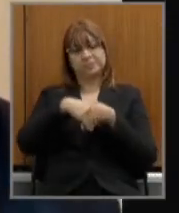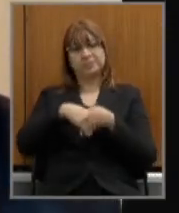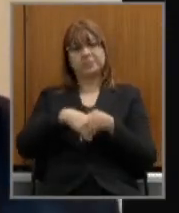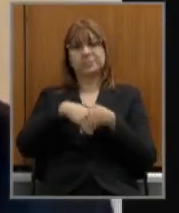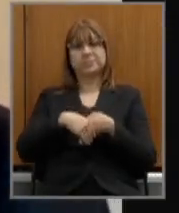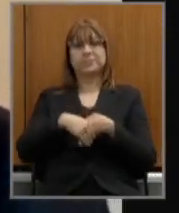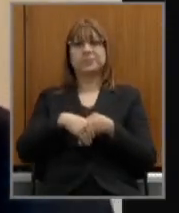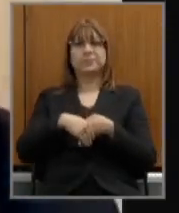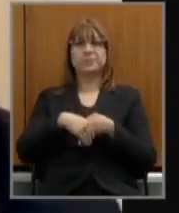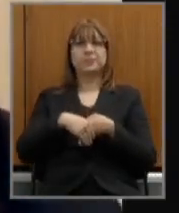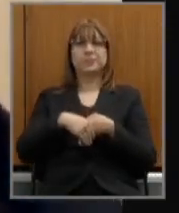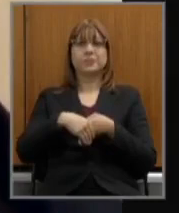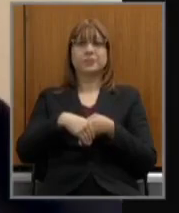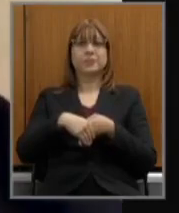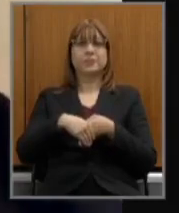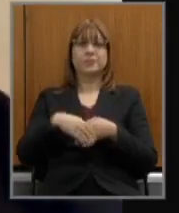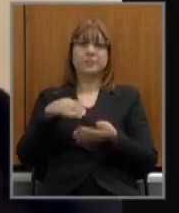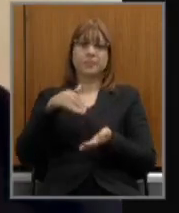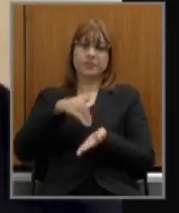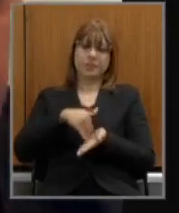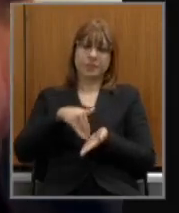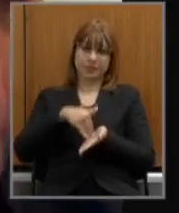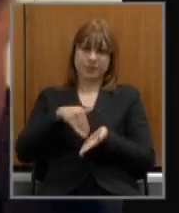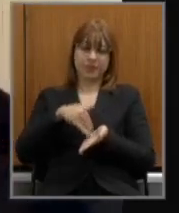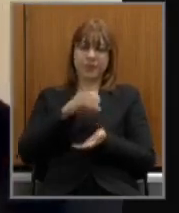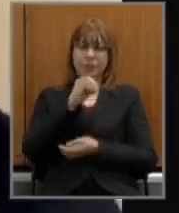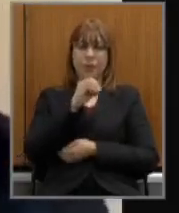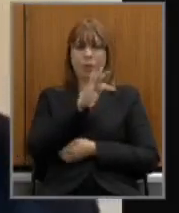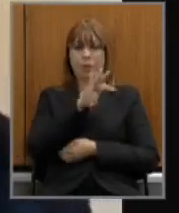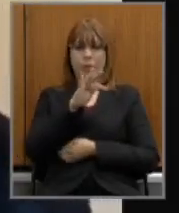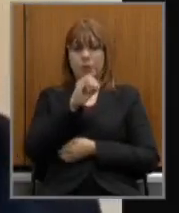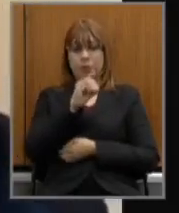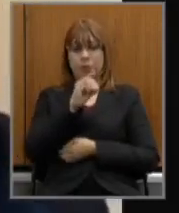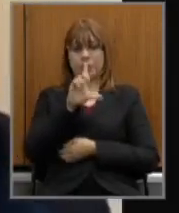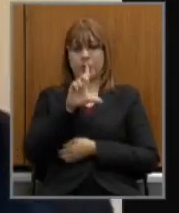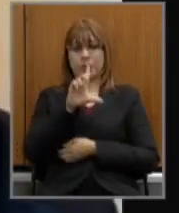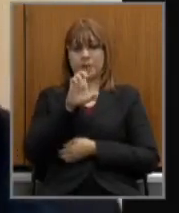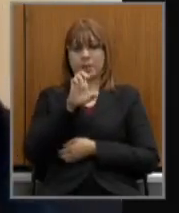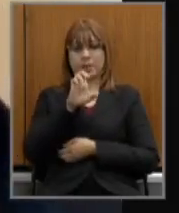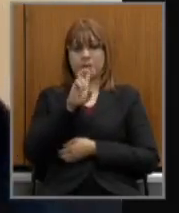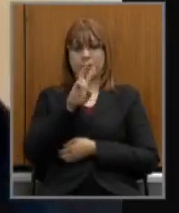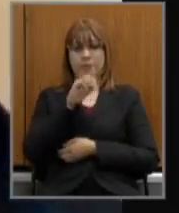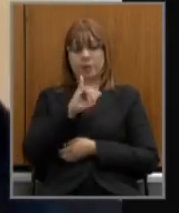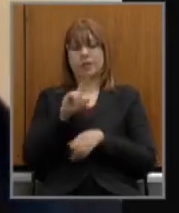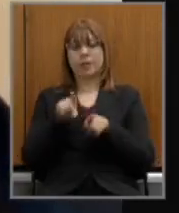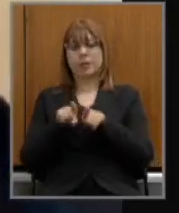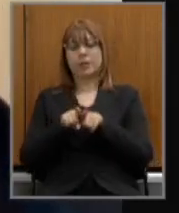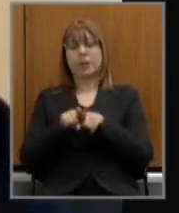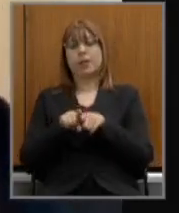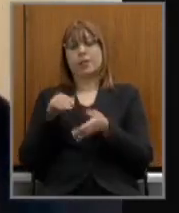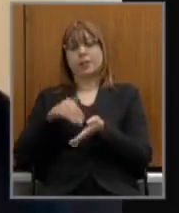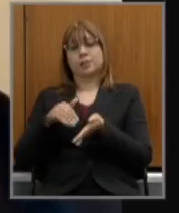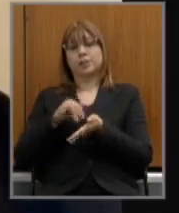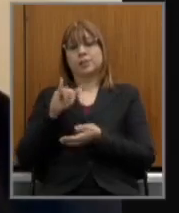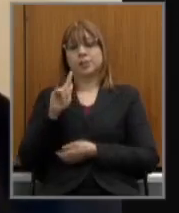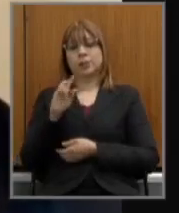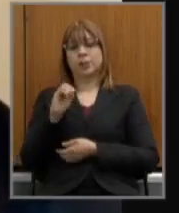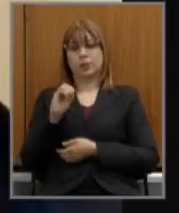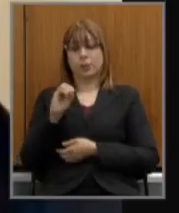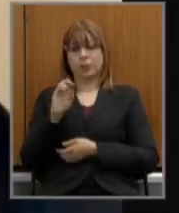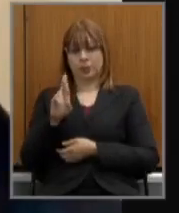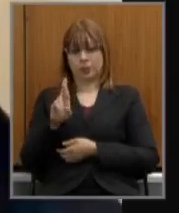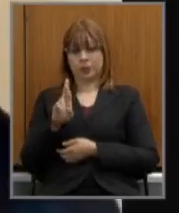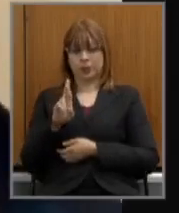ao secretário Otto Levi e ao secretário Igor pela presença e pela